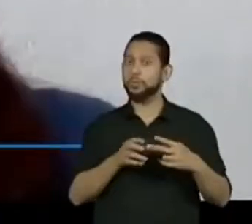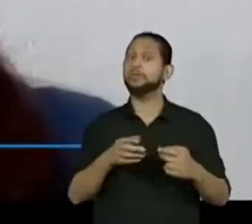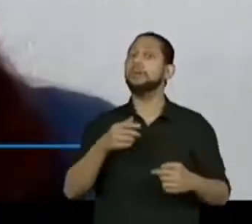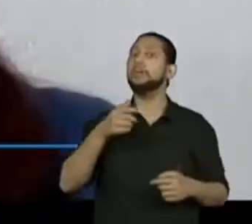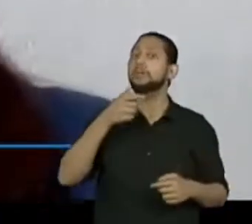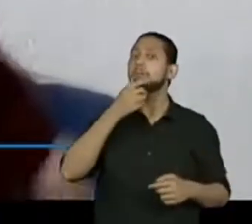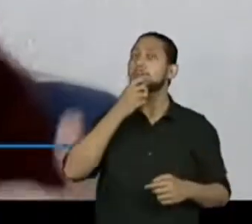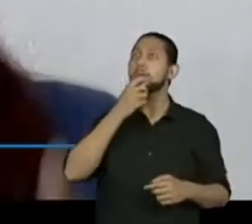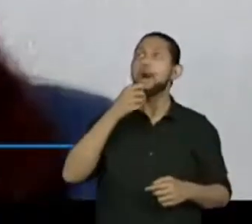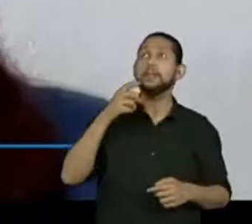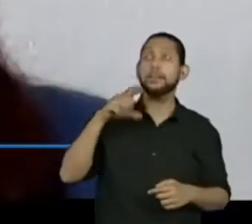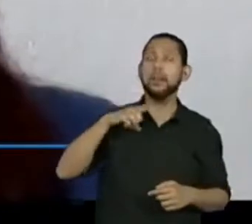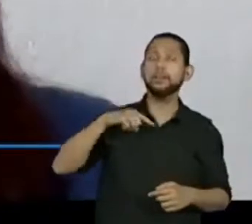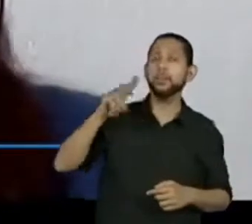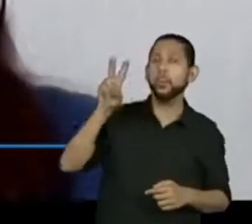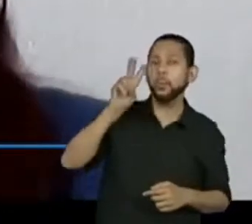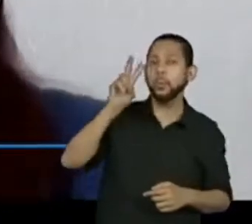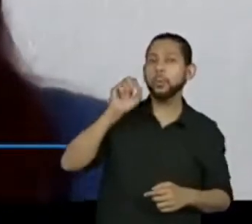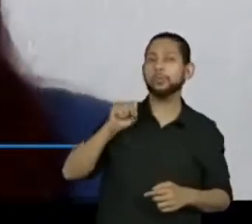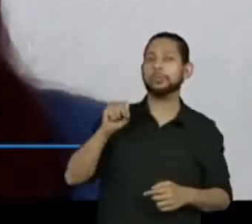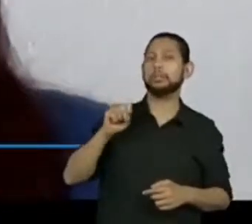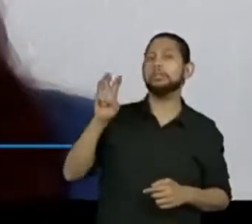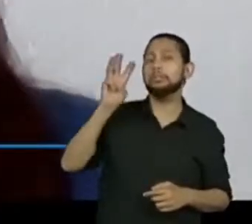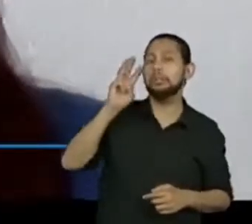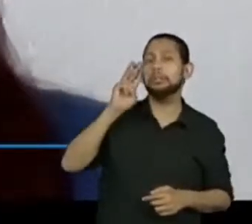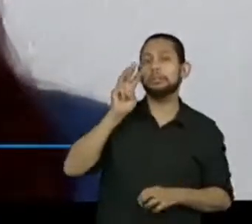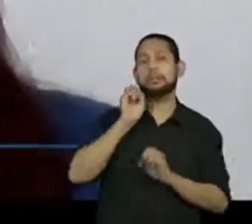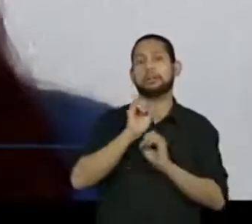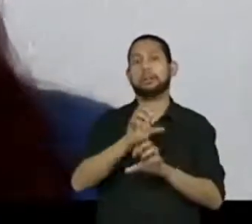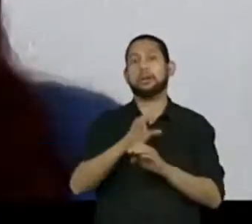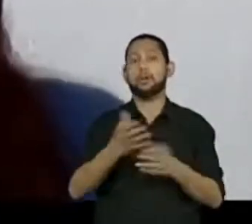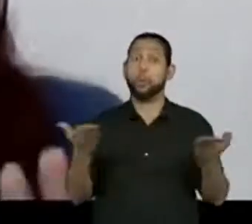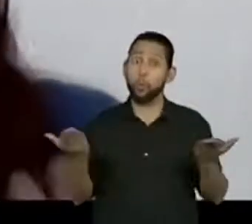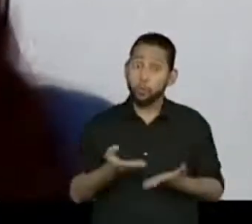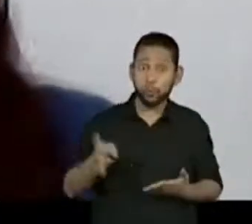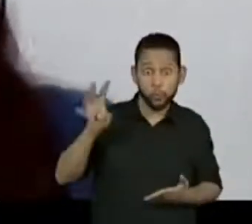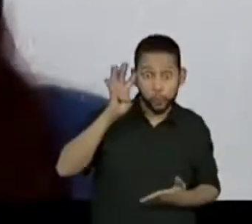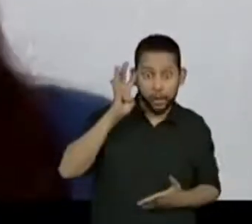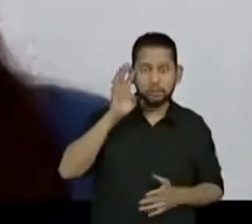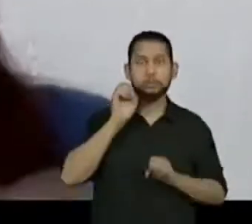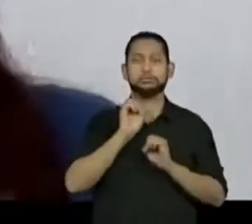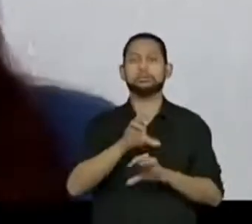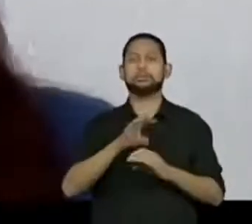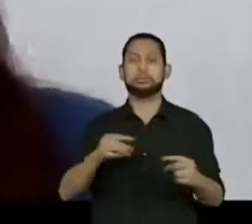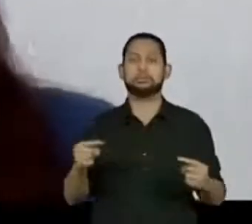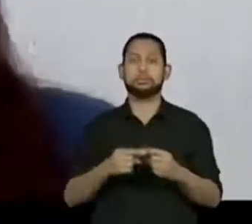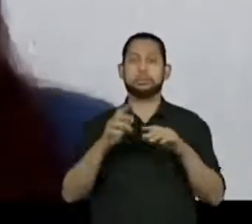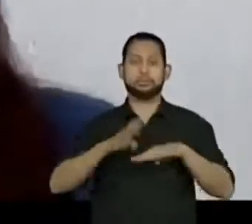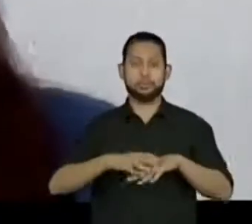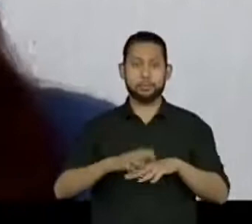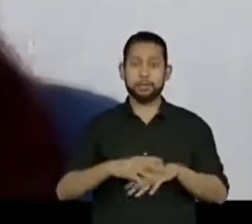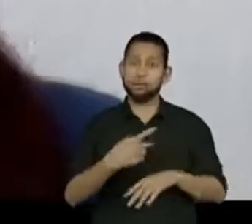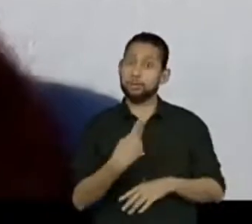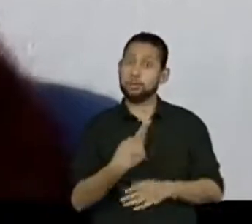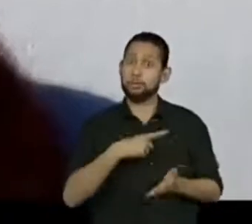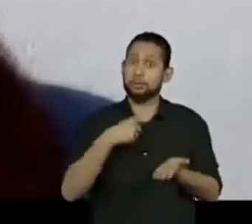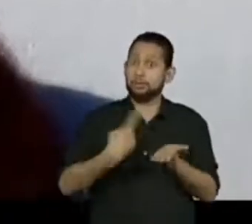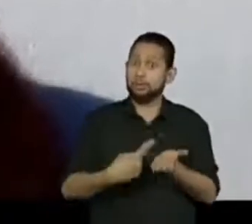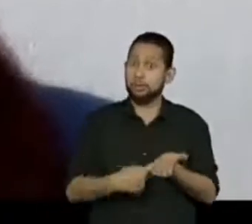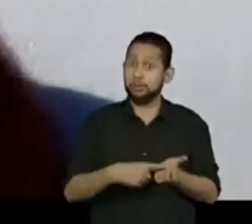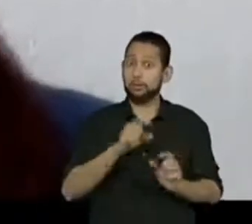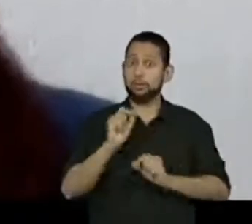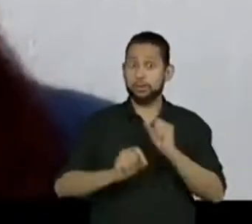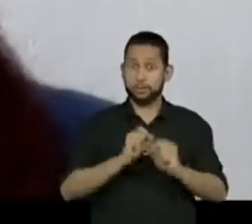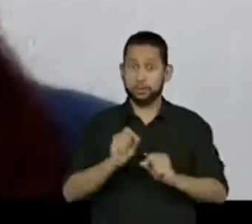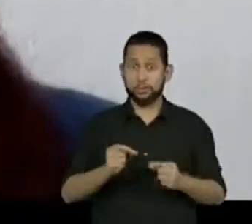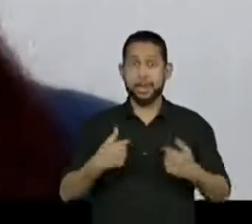e terça-feira? Então hoje a gente vai continuar com matemática. Mas vamos lá retomar os nossos combinados. Não é